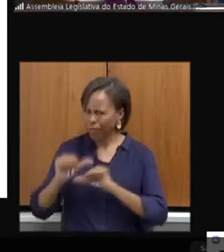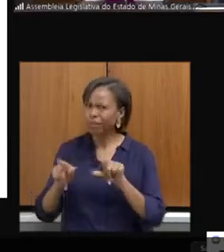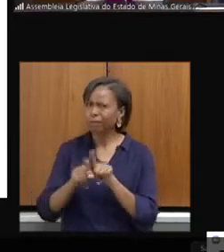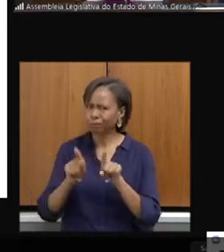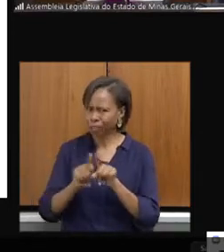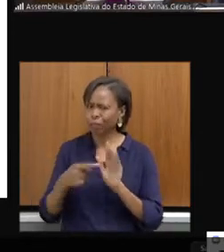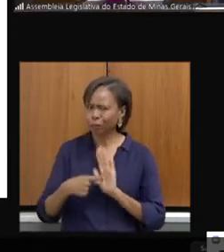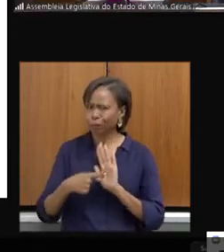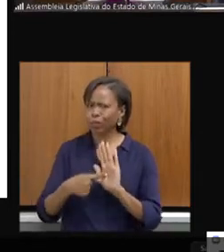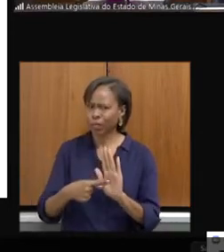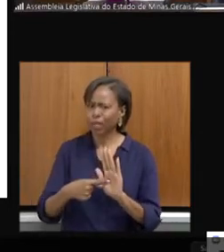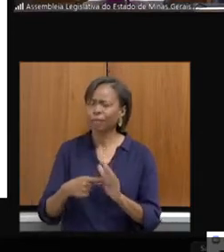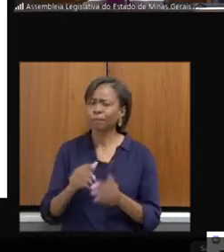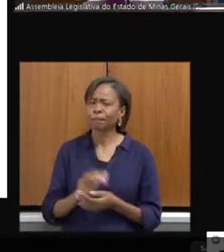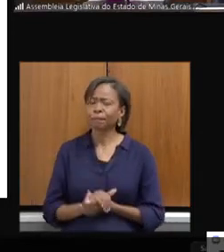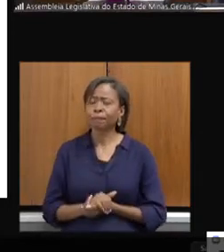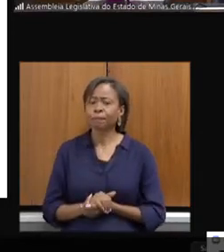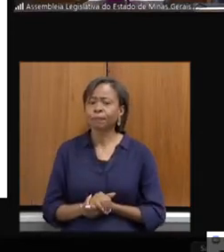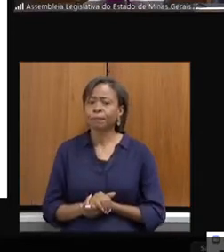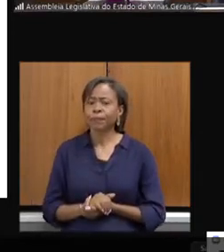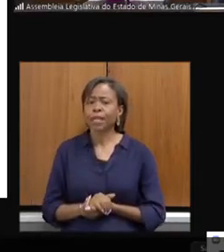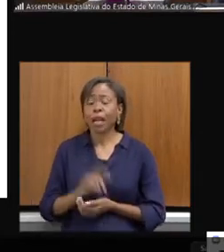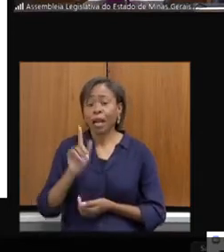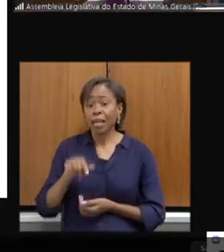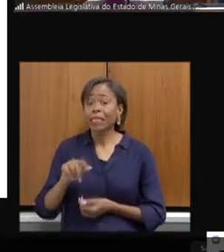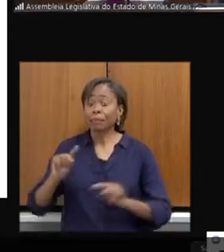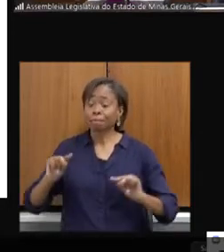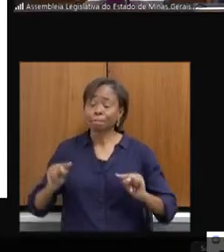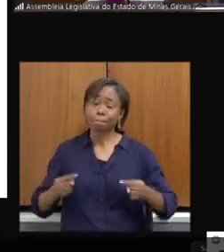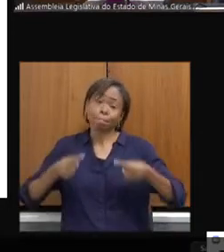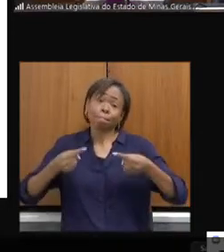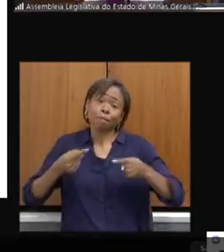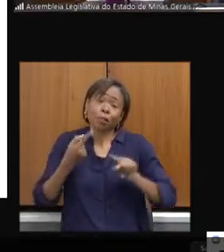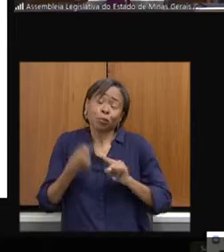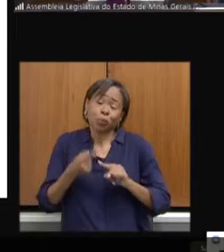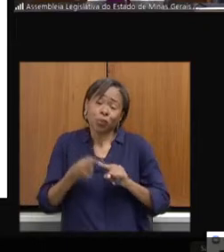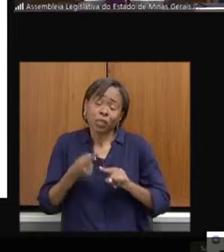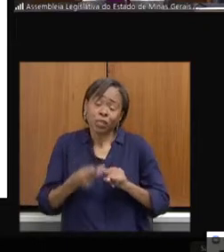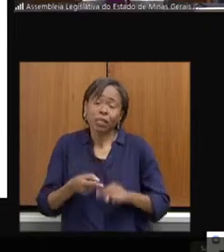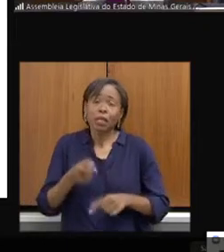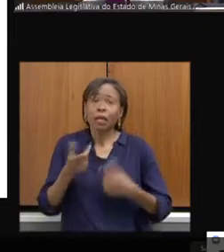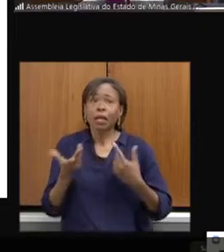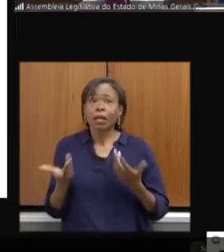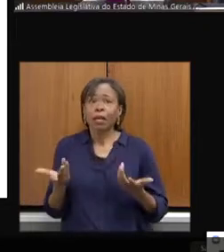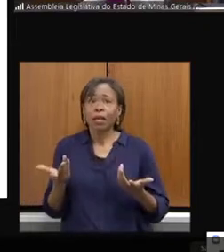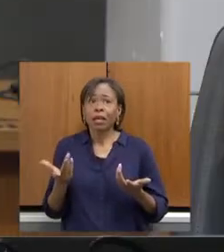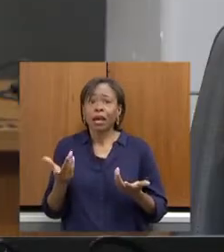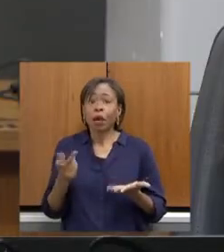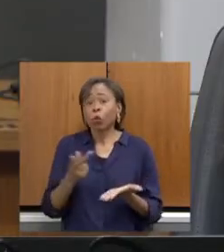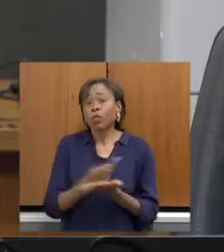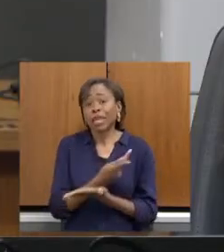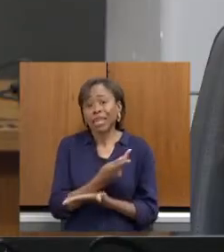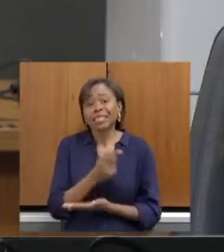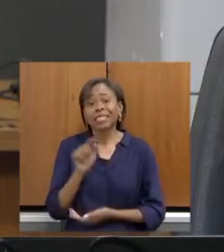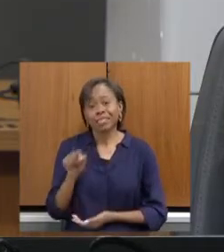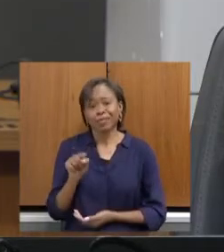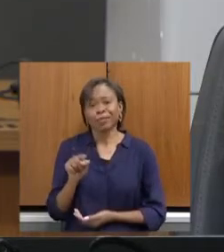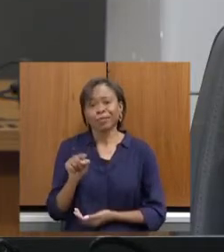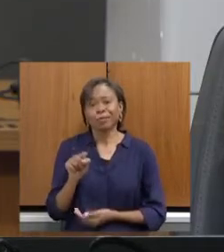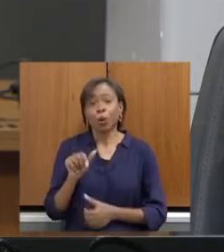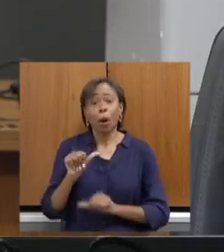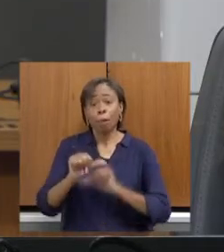apresentaram, é muito desafiadora, porque há uma quebra na